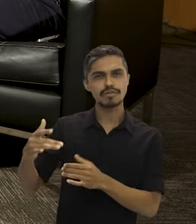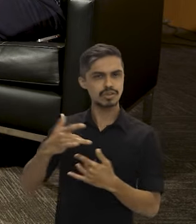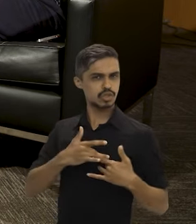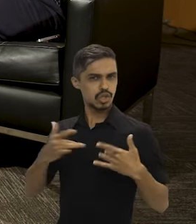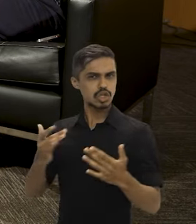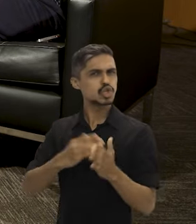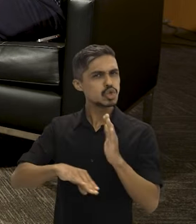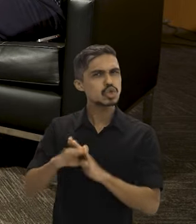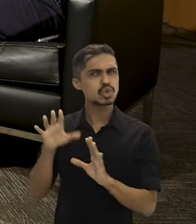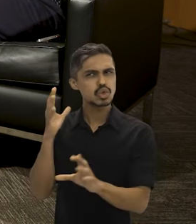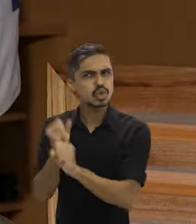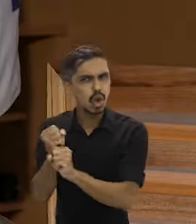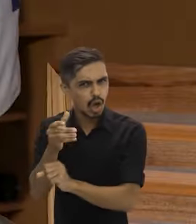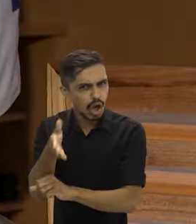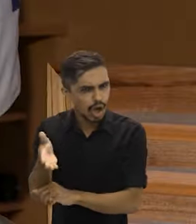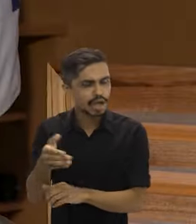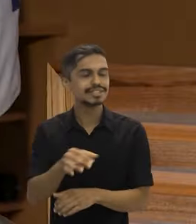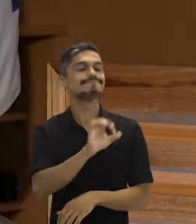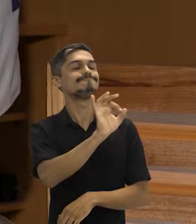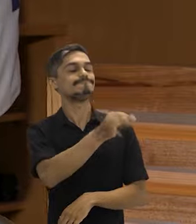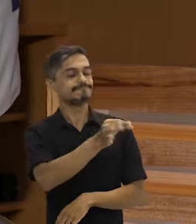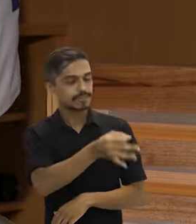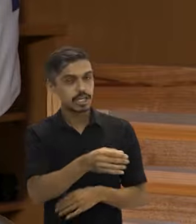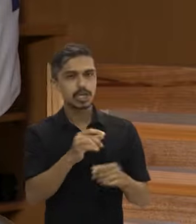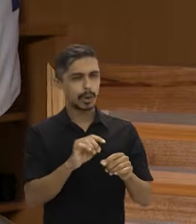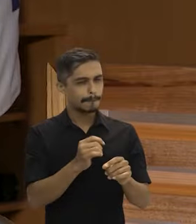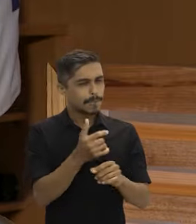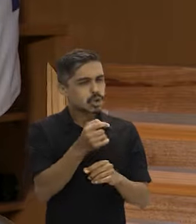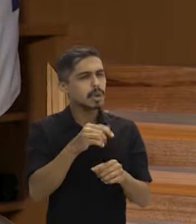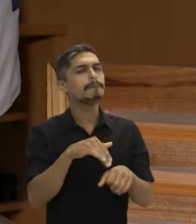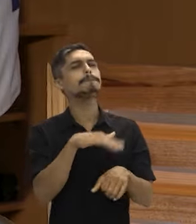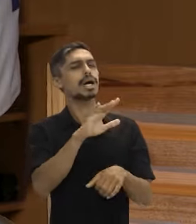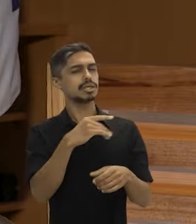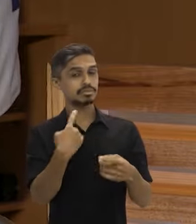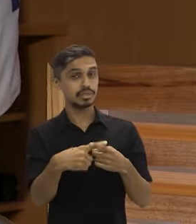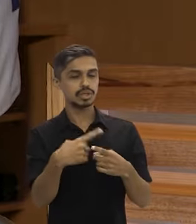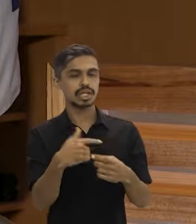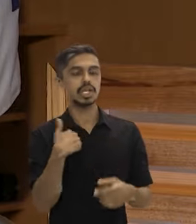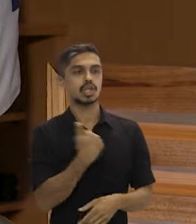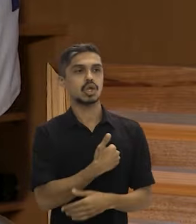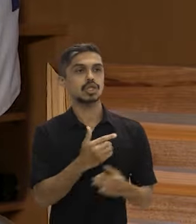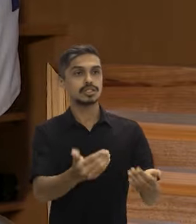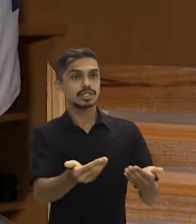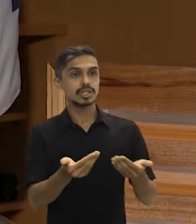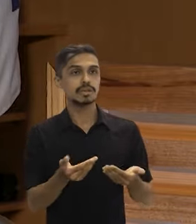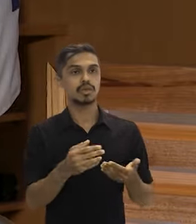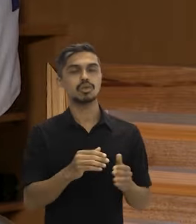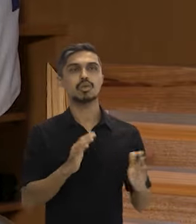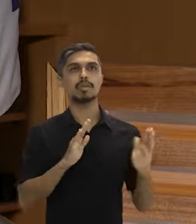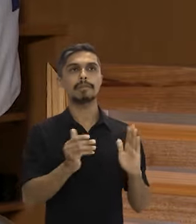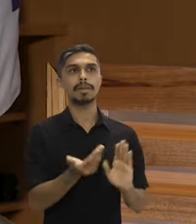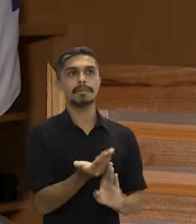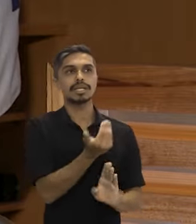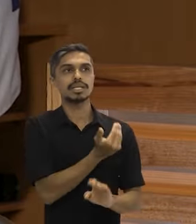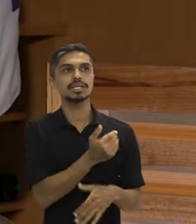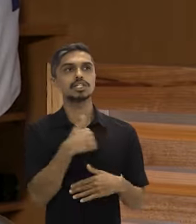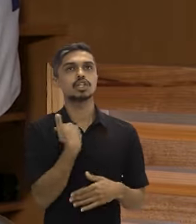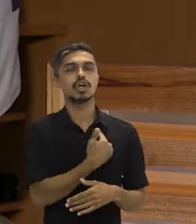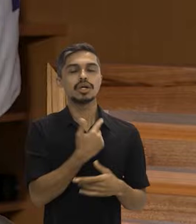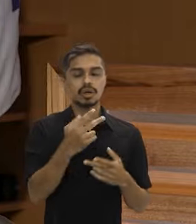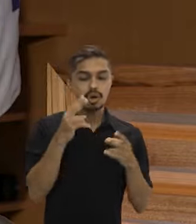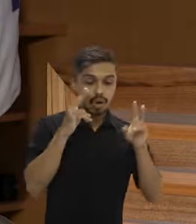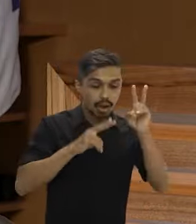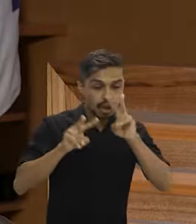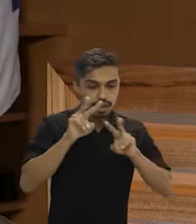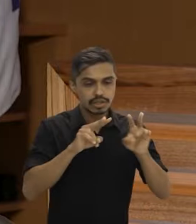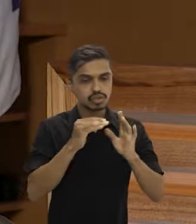doações. É tudo isso? Exatamente. Até um pouquinho mais, né? Porque a gente atualizando o a gente recebeu no último período, se a gente for considerar tudo